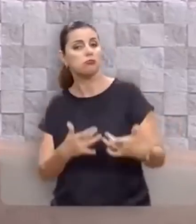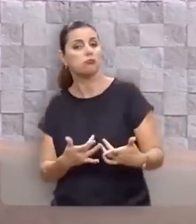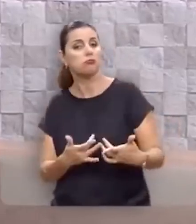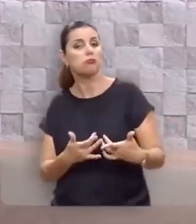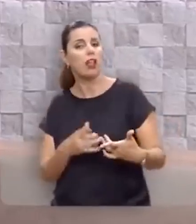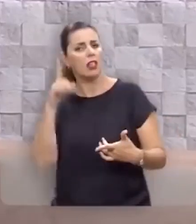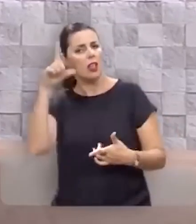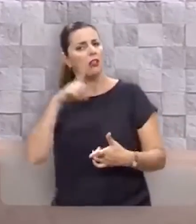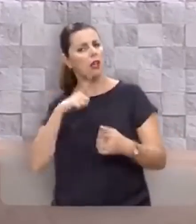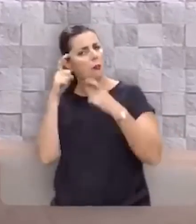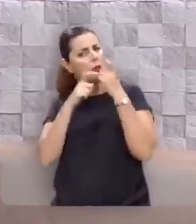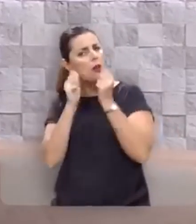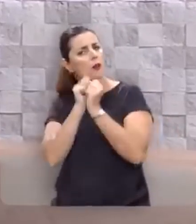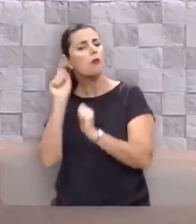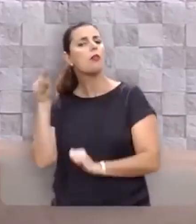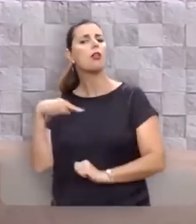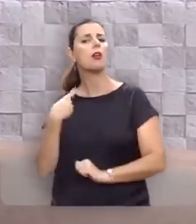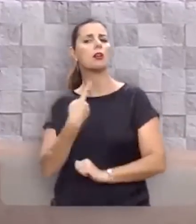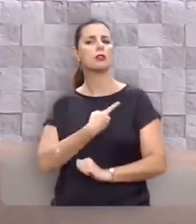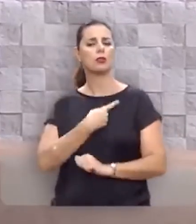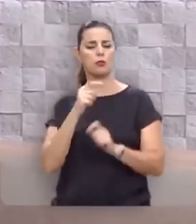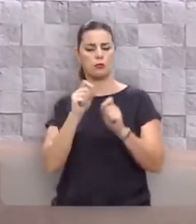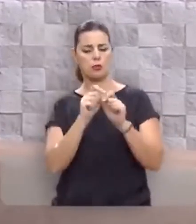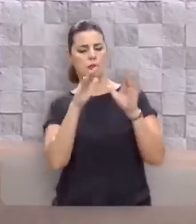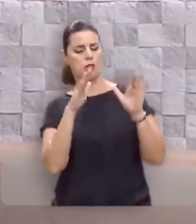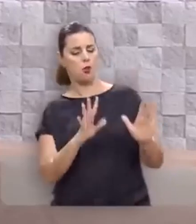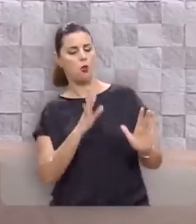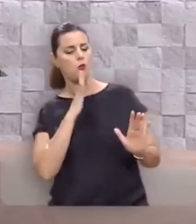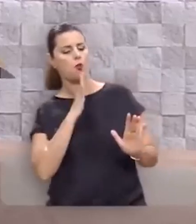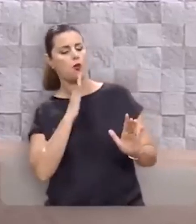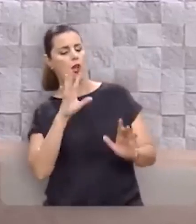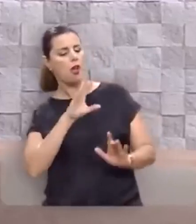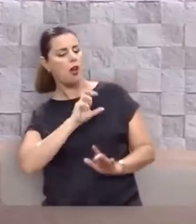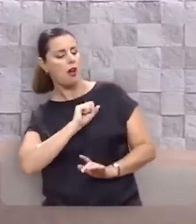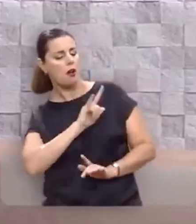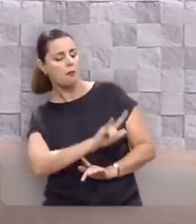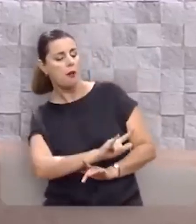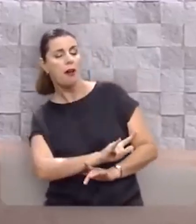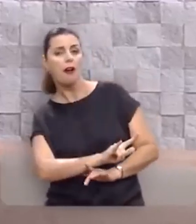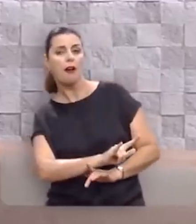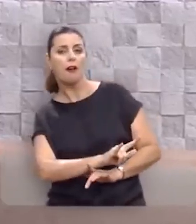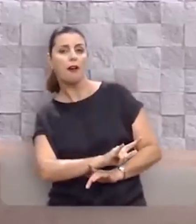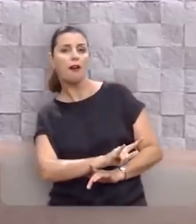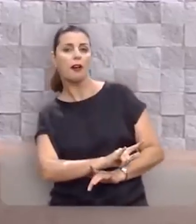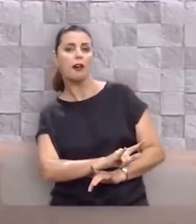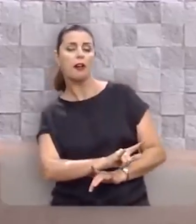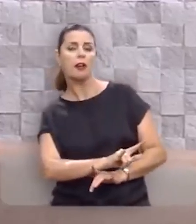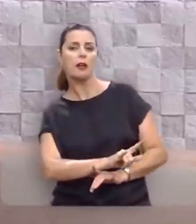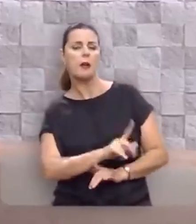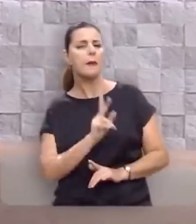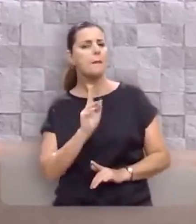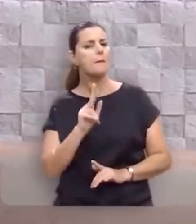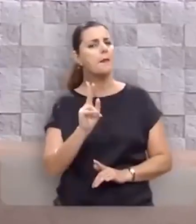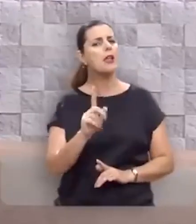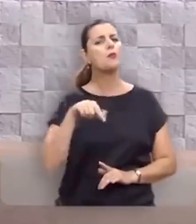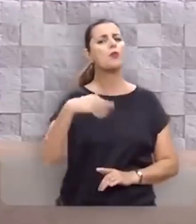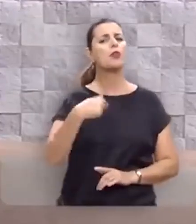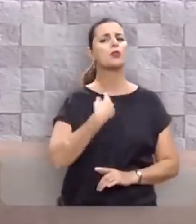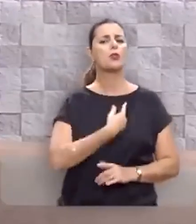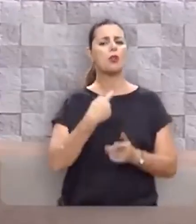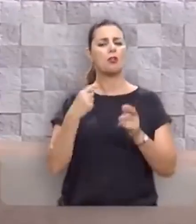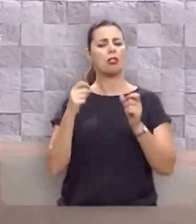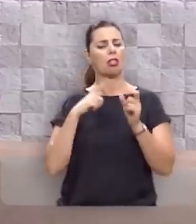Ele é o Deus que se importa com a gente. Ele nos criou, Ele nos conhece, Ele nos ama. E mesmo quando nós